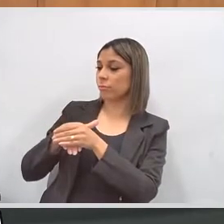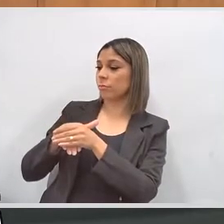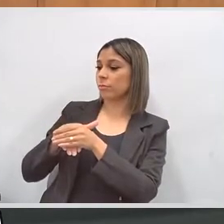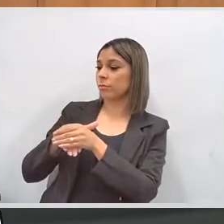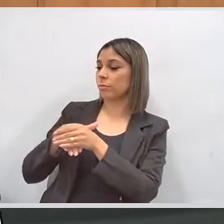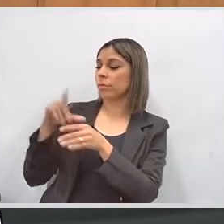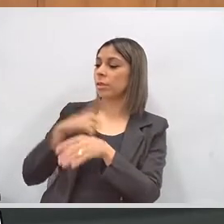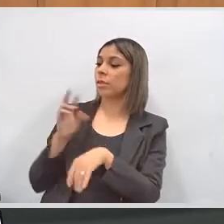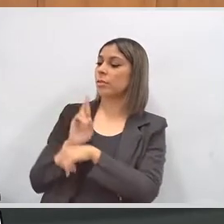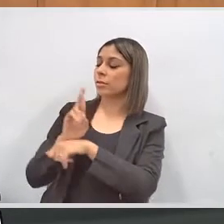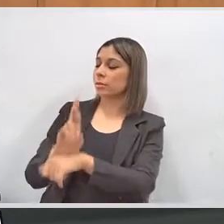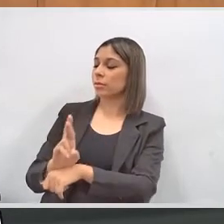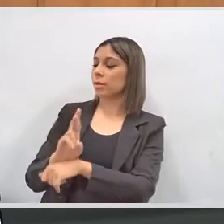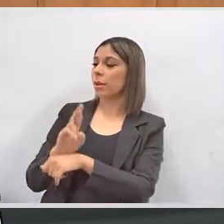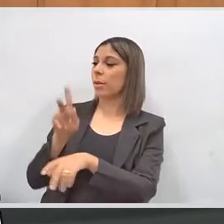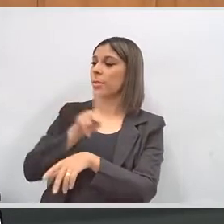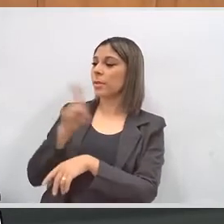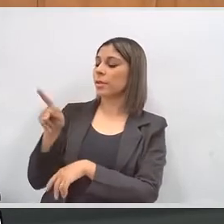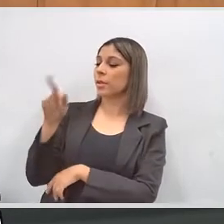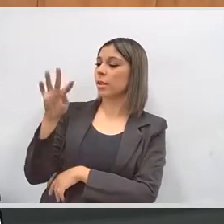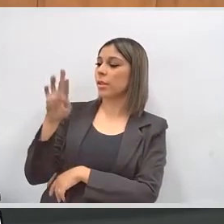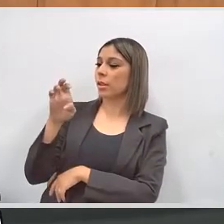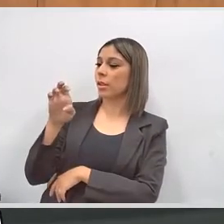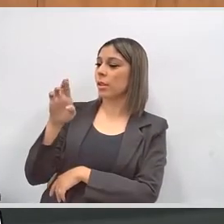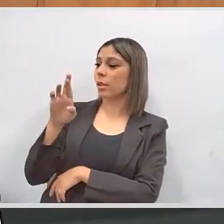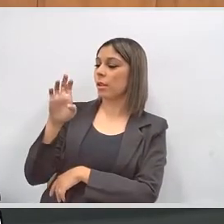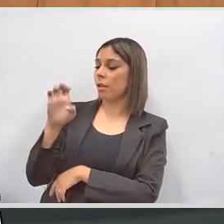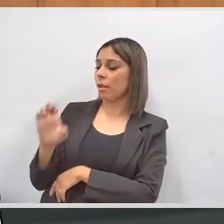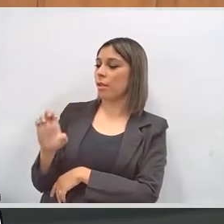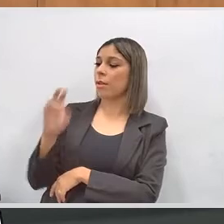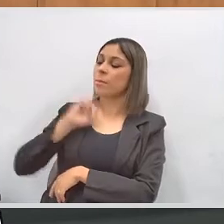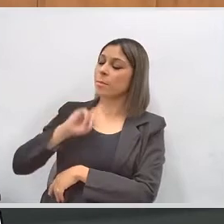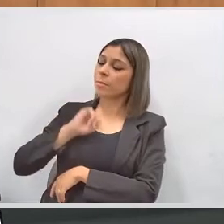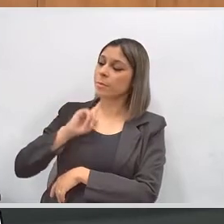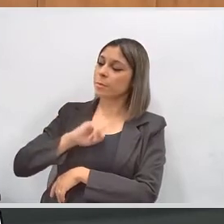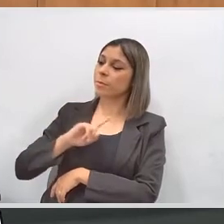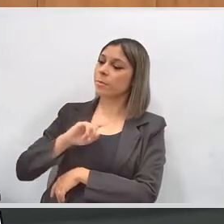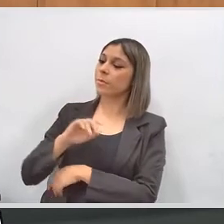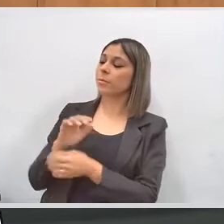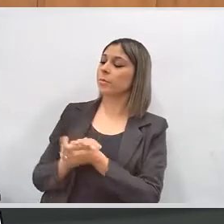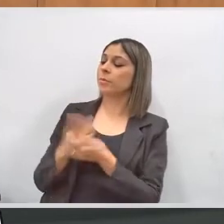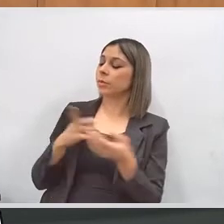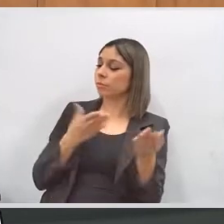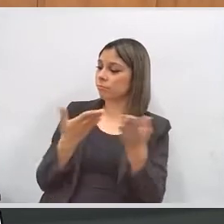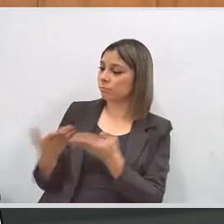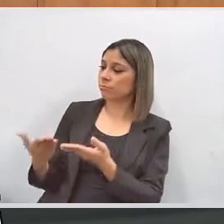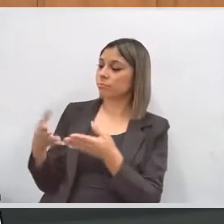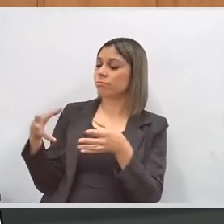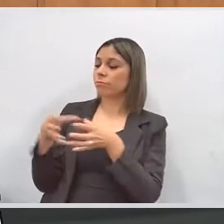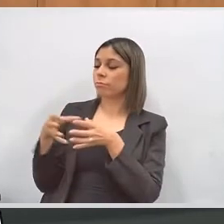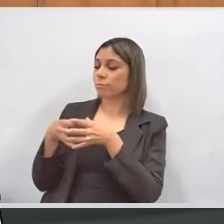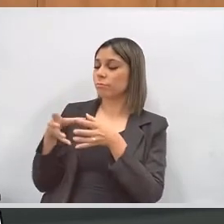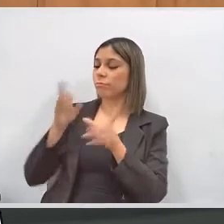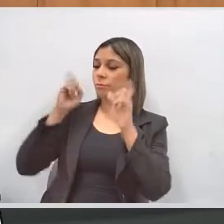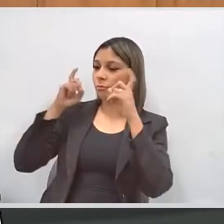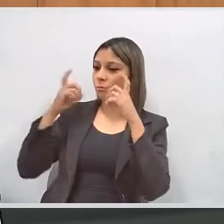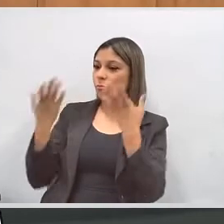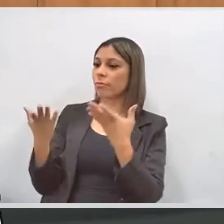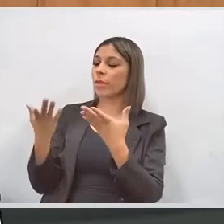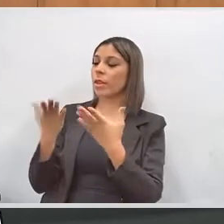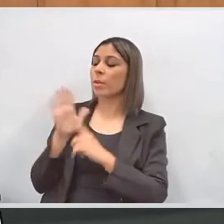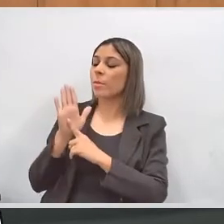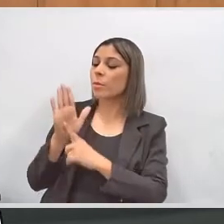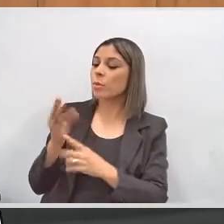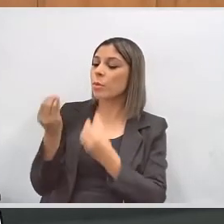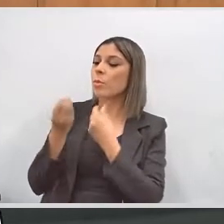aqui dignamente representada pelo presidente do TRE de Minas, o demagador Edgar Amorim, comparece a esta comissão para enfatizar